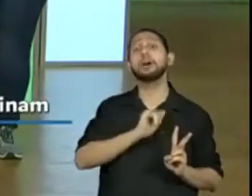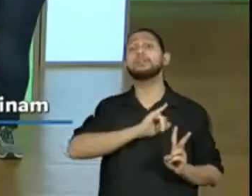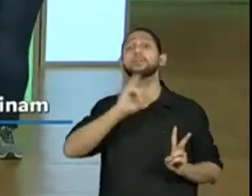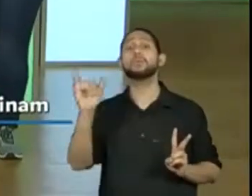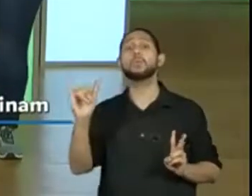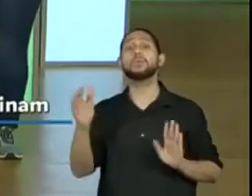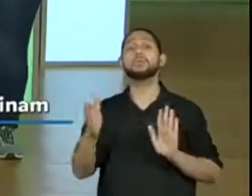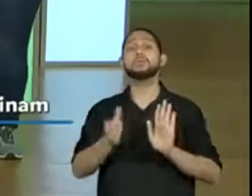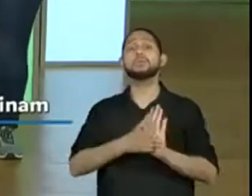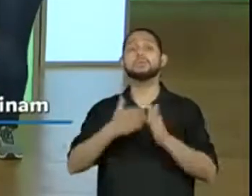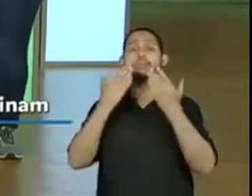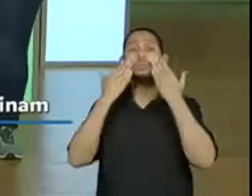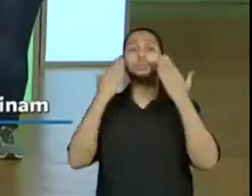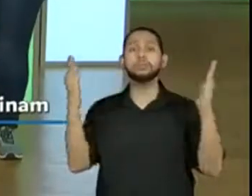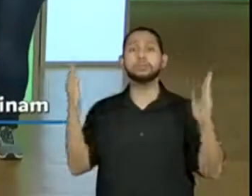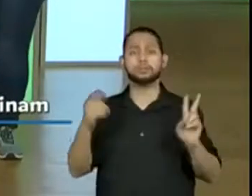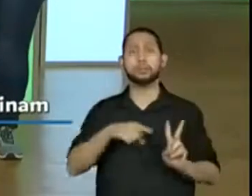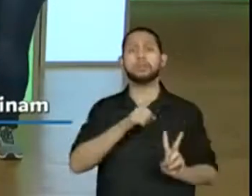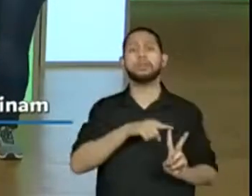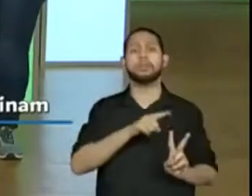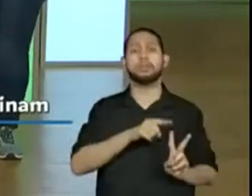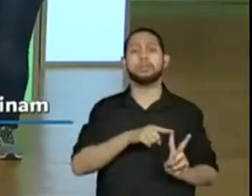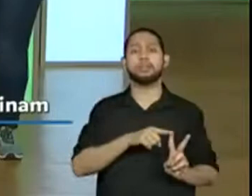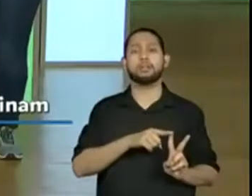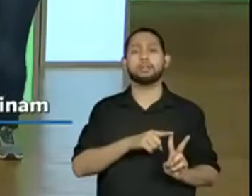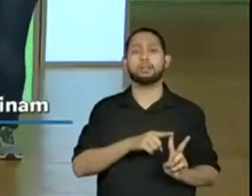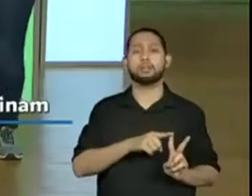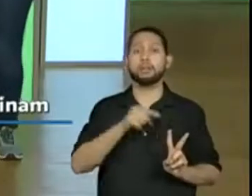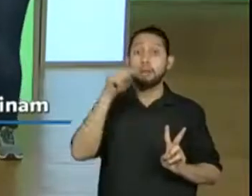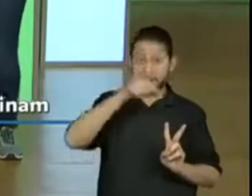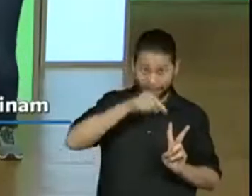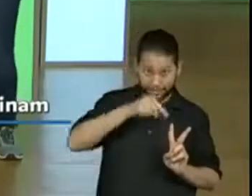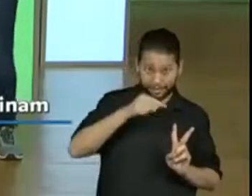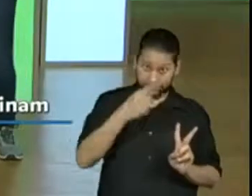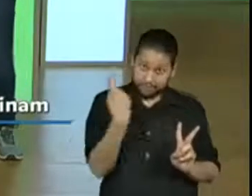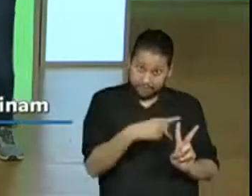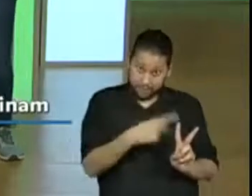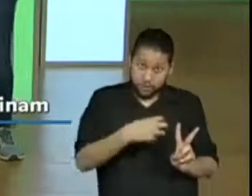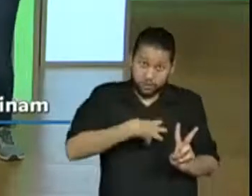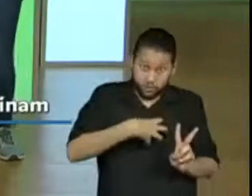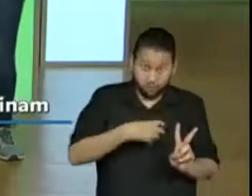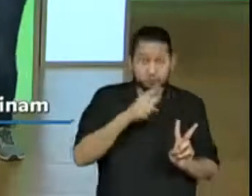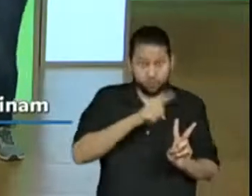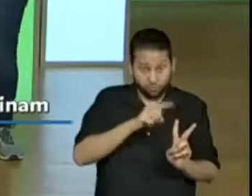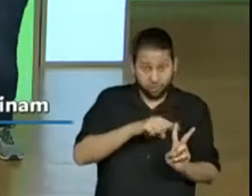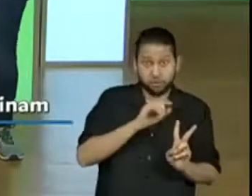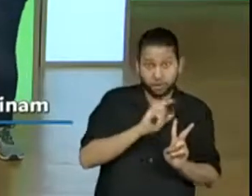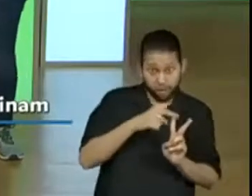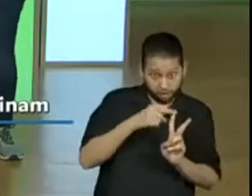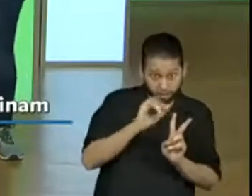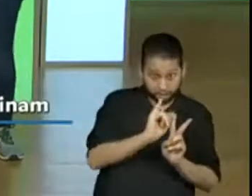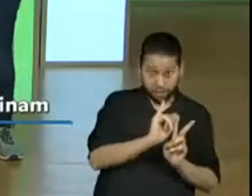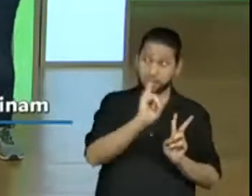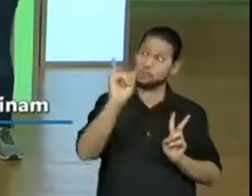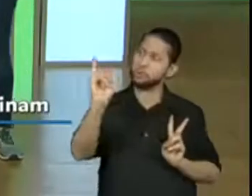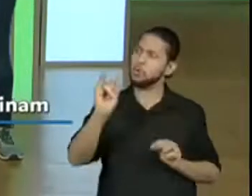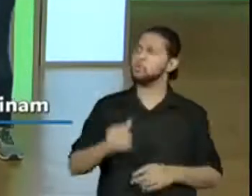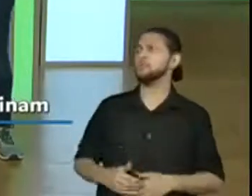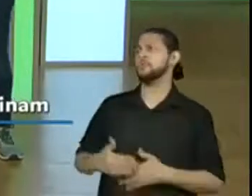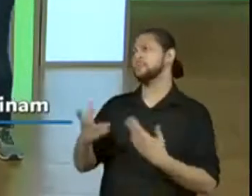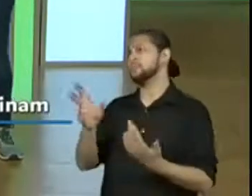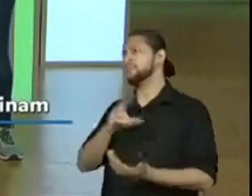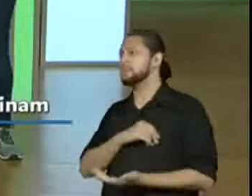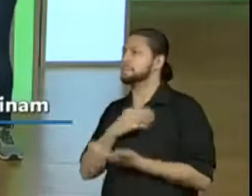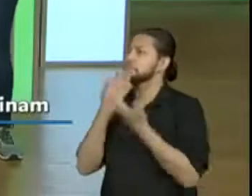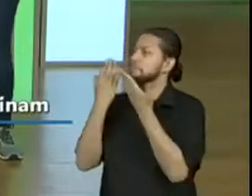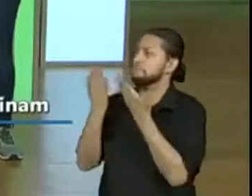dariam, hein, pra ele? Do primeiro homem que elogiou o rei dos macacos e o povo macaco. Porque pelo que você viu que